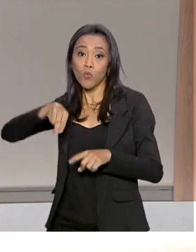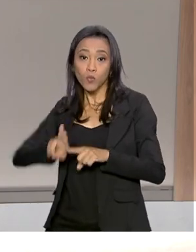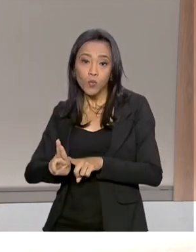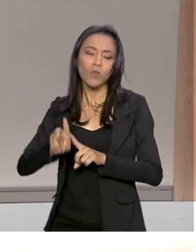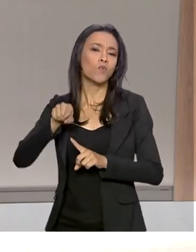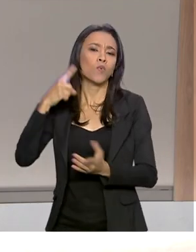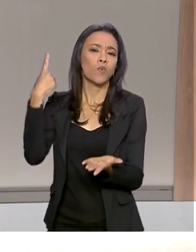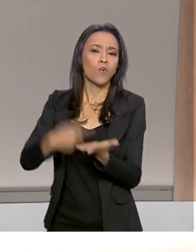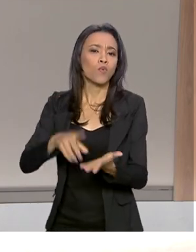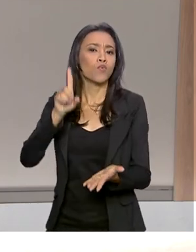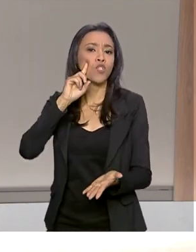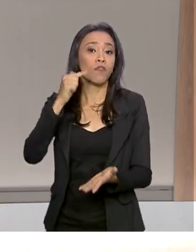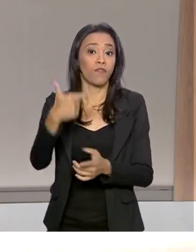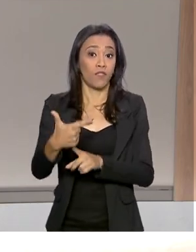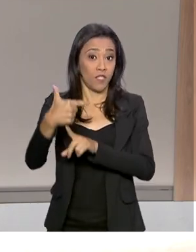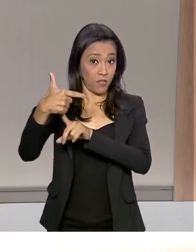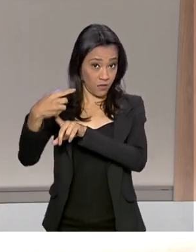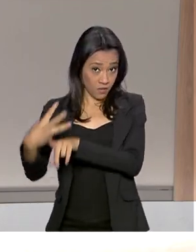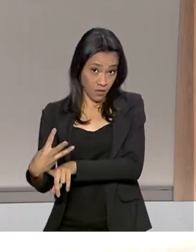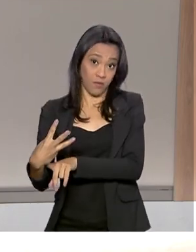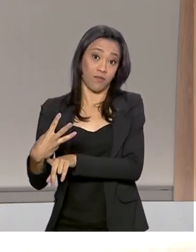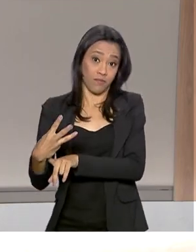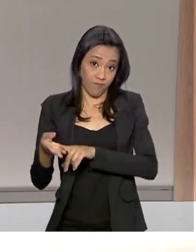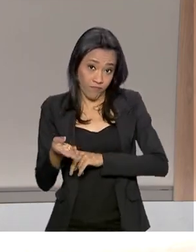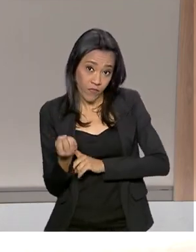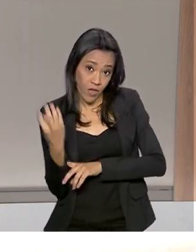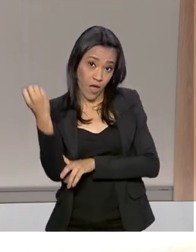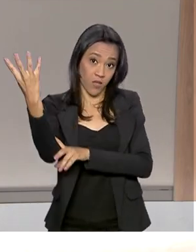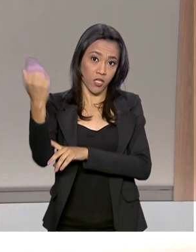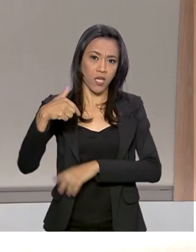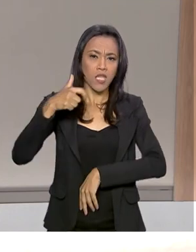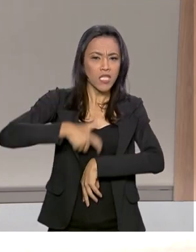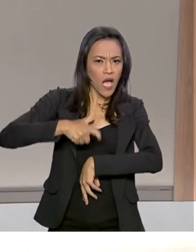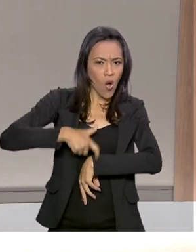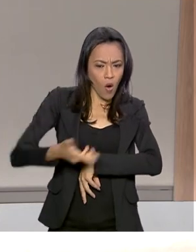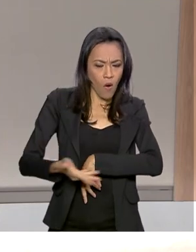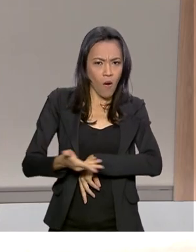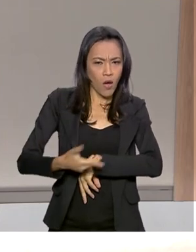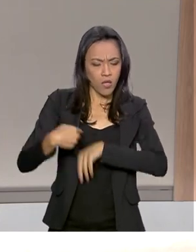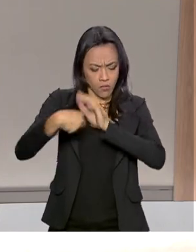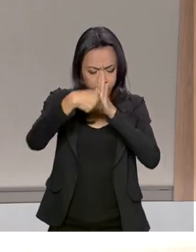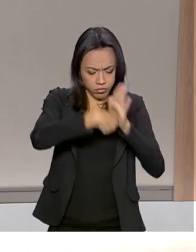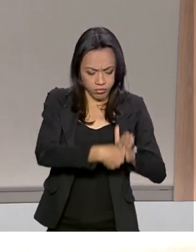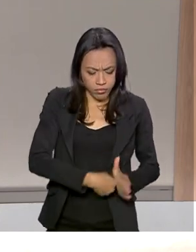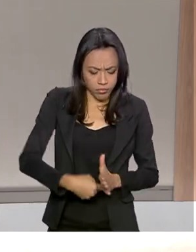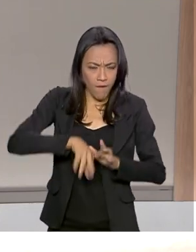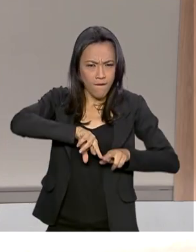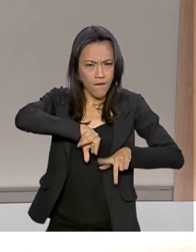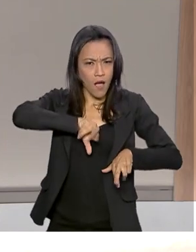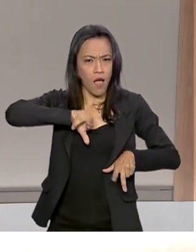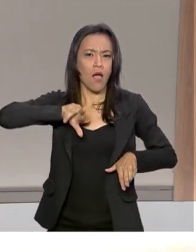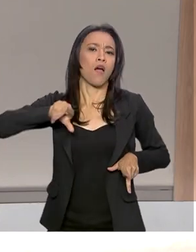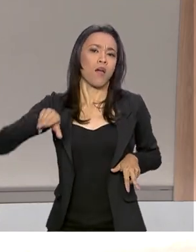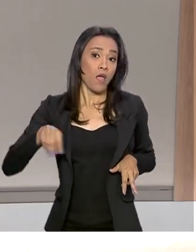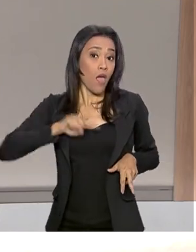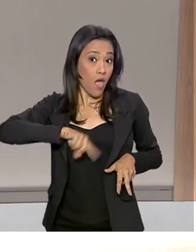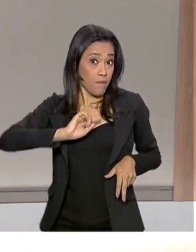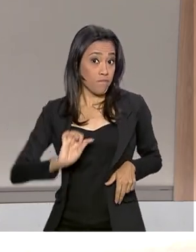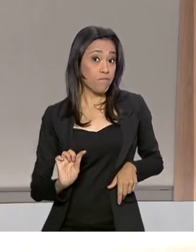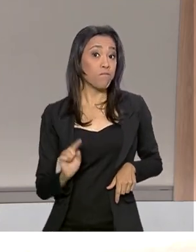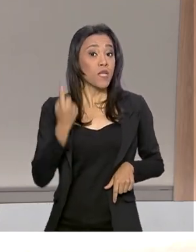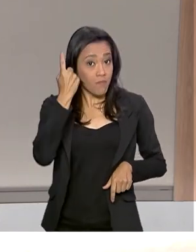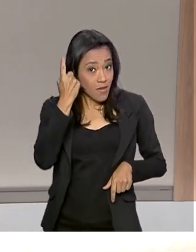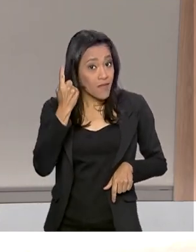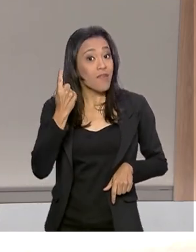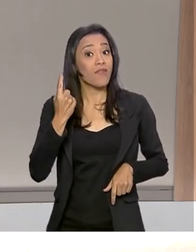23. O presidente passa neste momento por uma série de exames e esta é a primeira avaliação que ele faz em